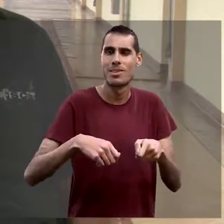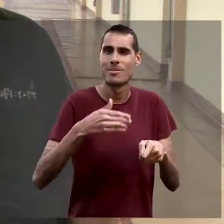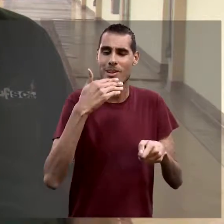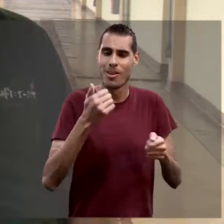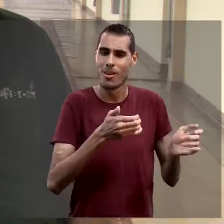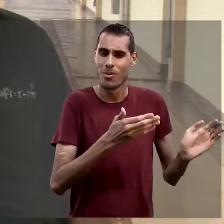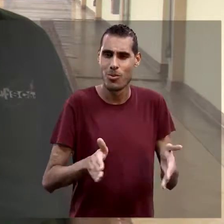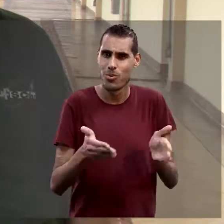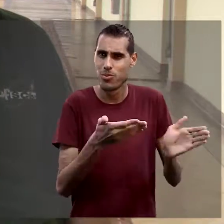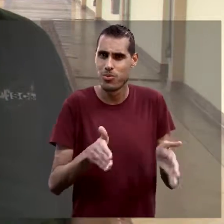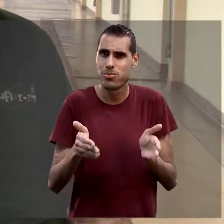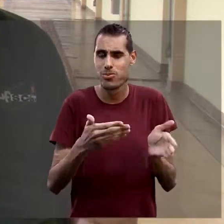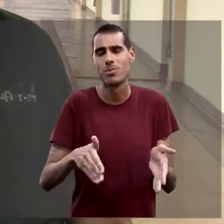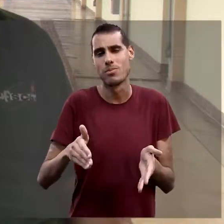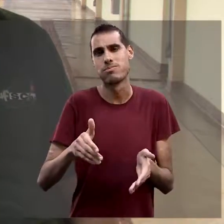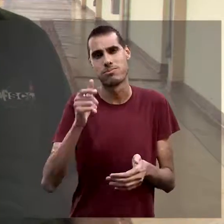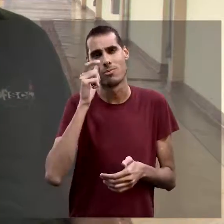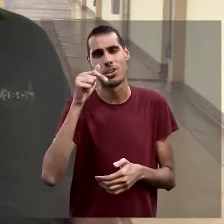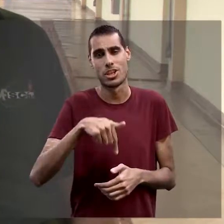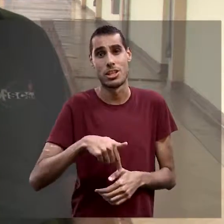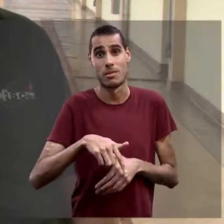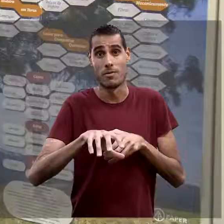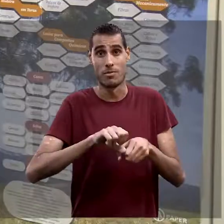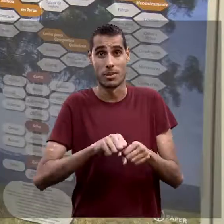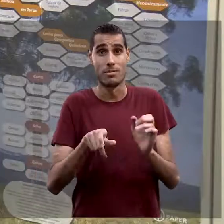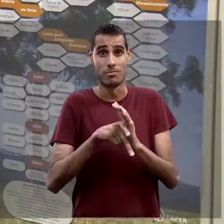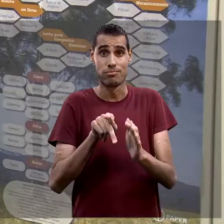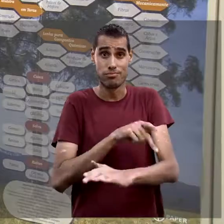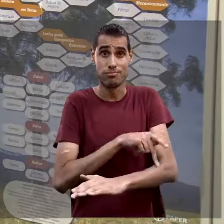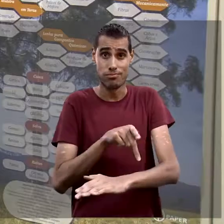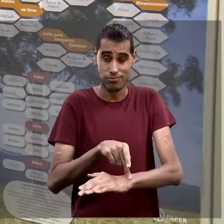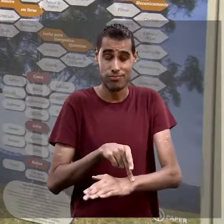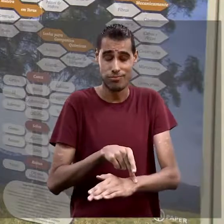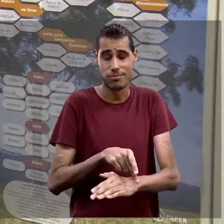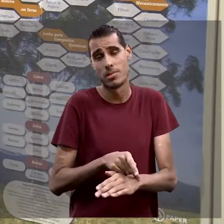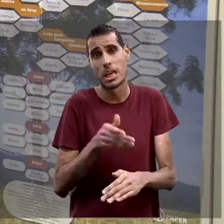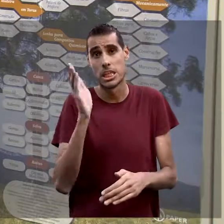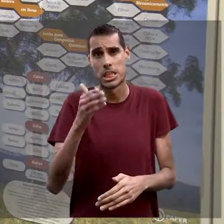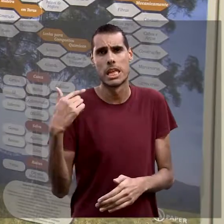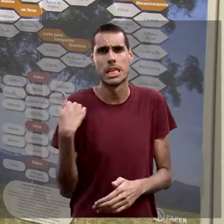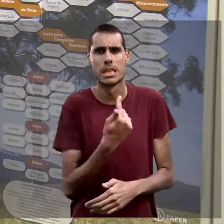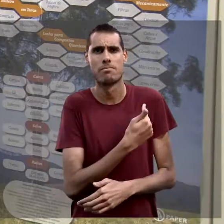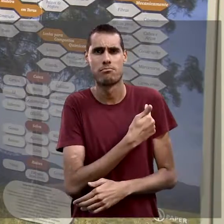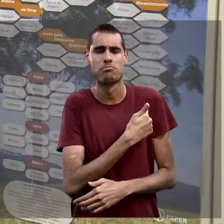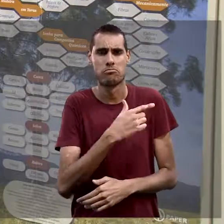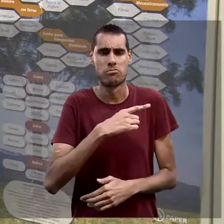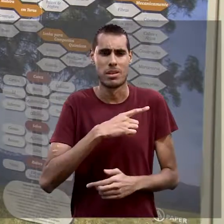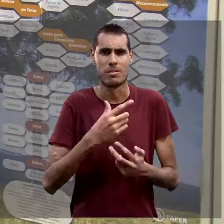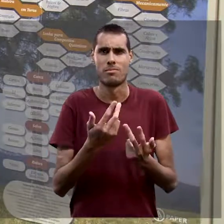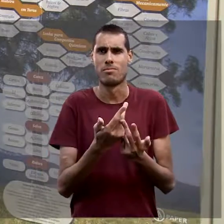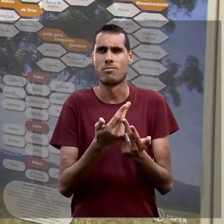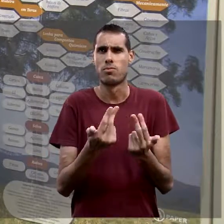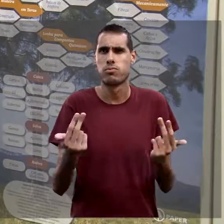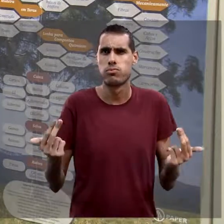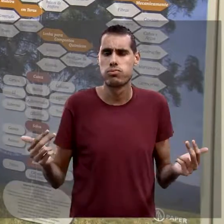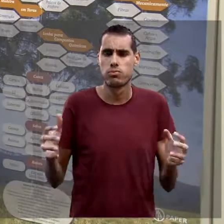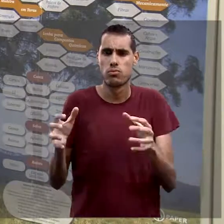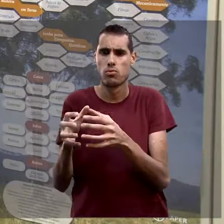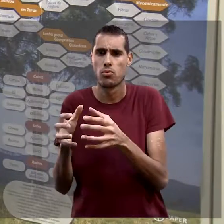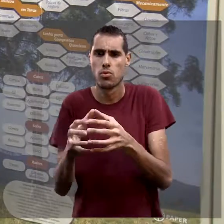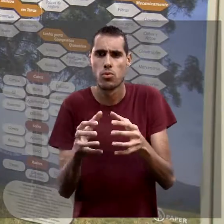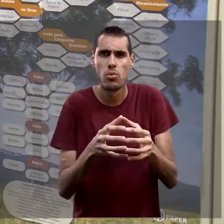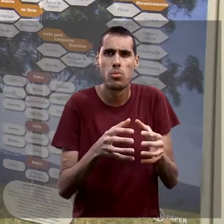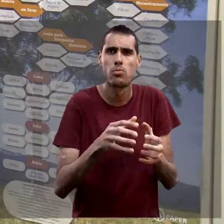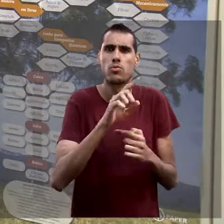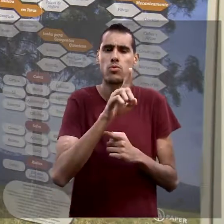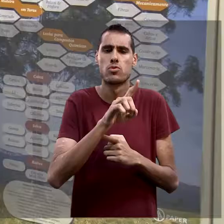também é interessante uma formação pedagógica. Nós já temos uma série de grupos de estudos ligados à ecologia,